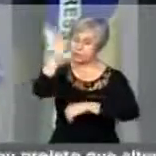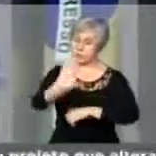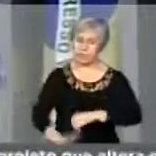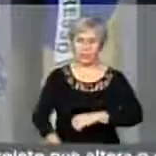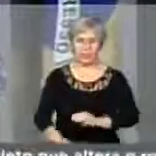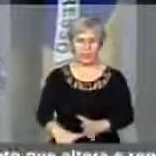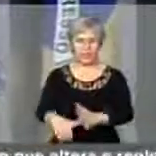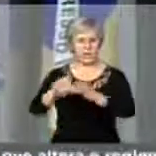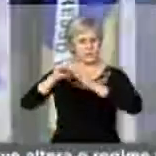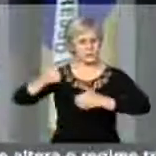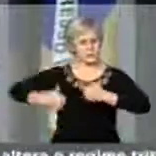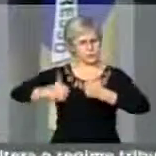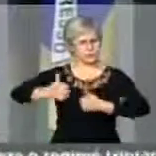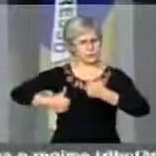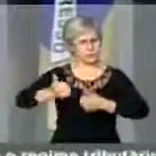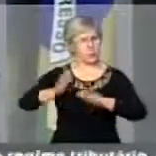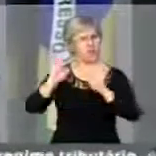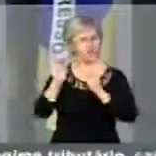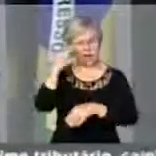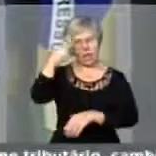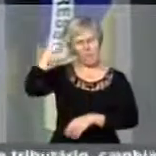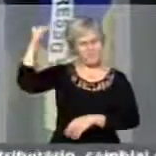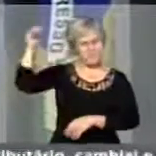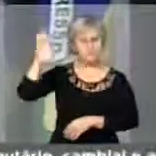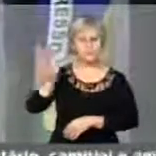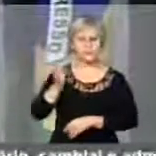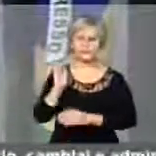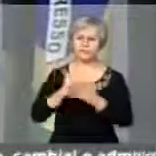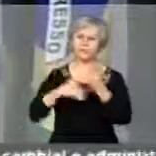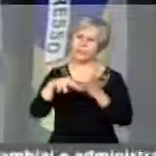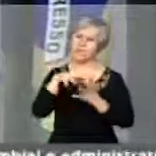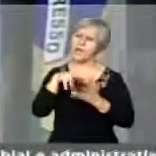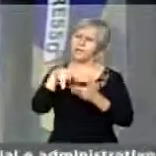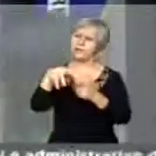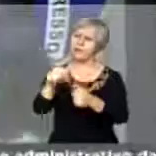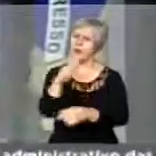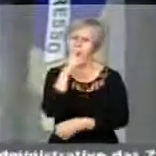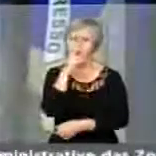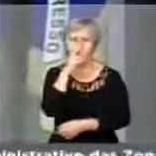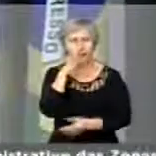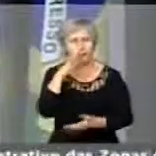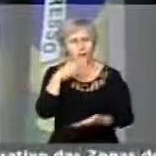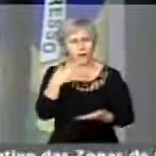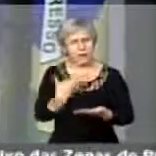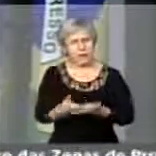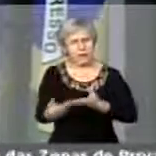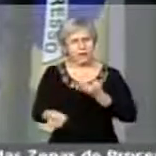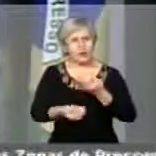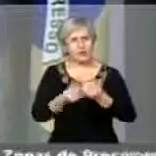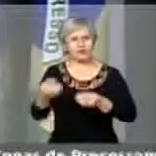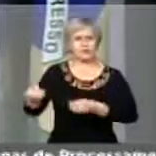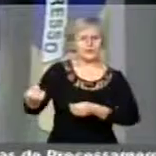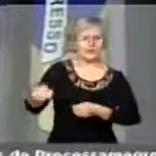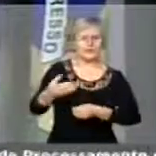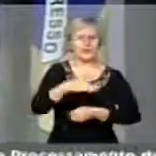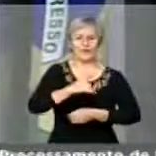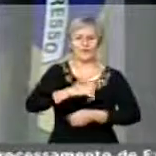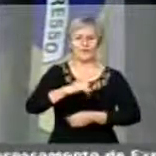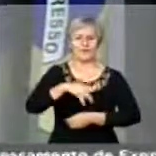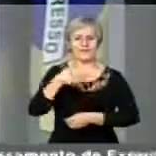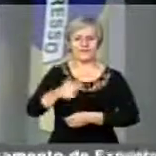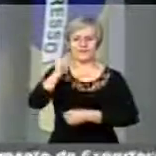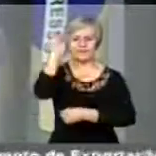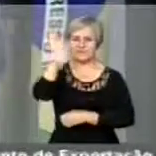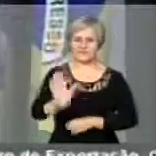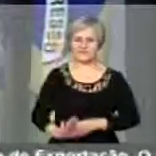antes do futebol, já fazia com que o mundo se encantasse com as inovações que se praticava aqui,